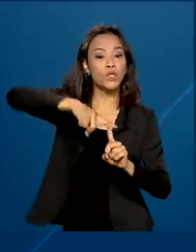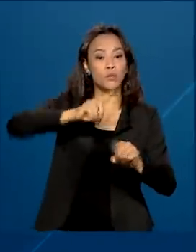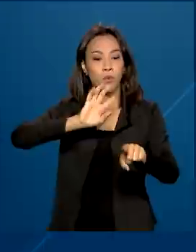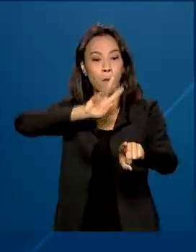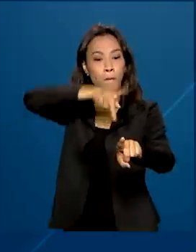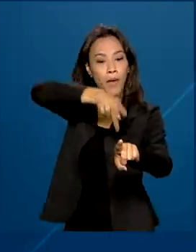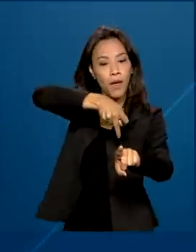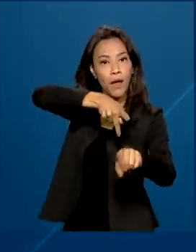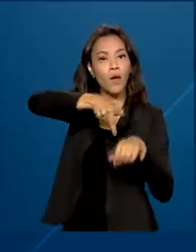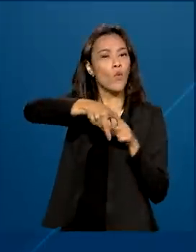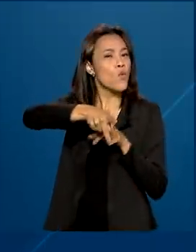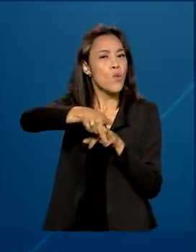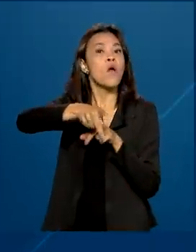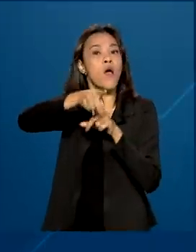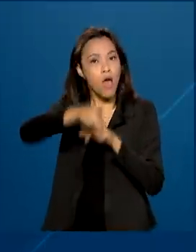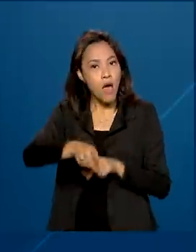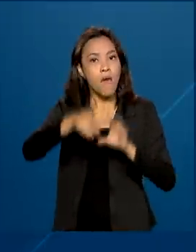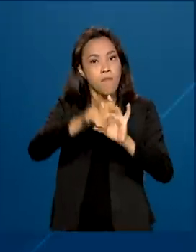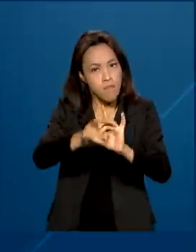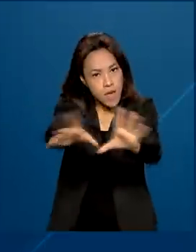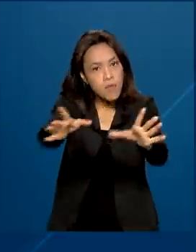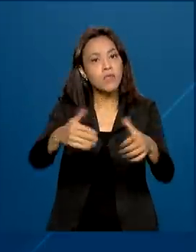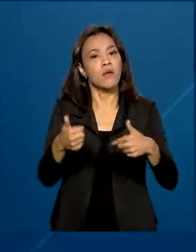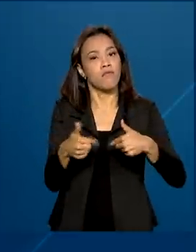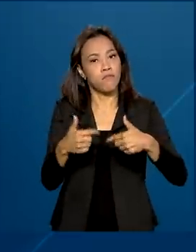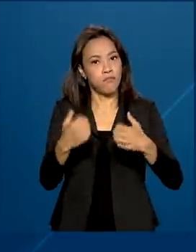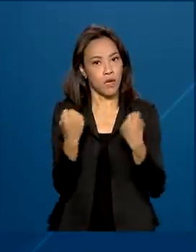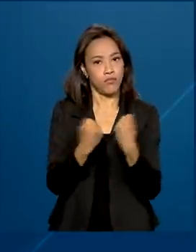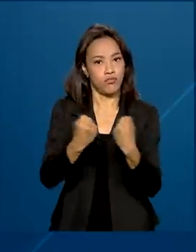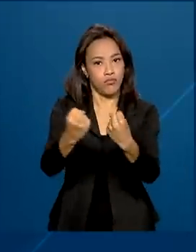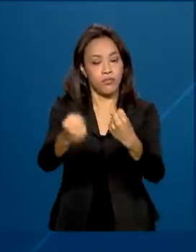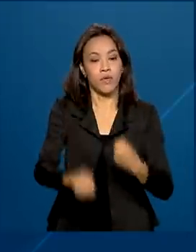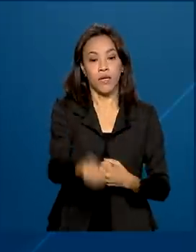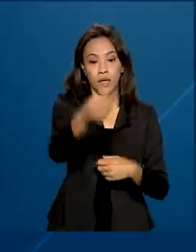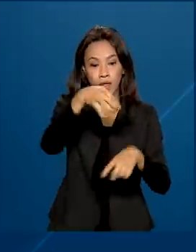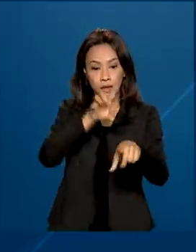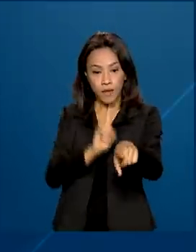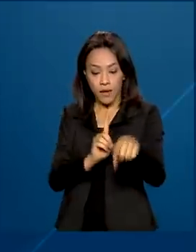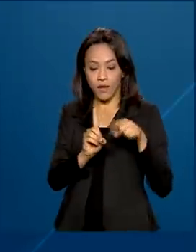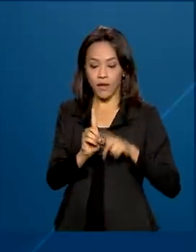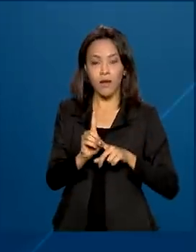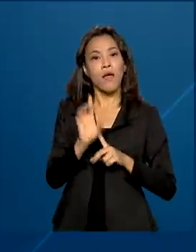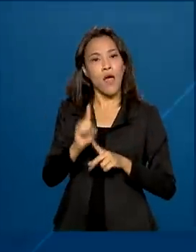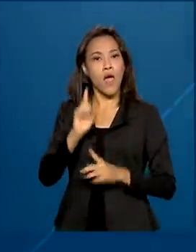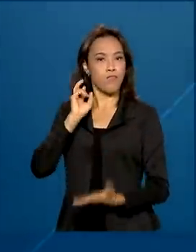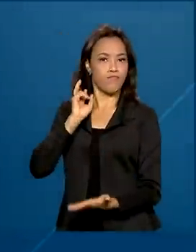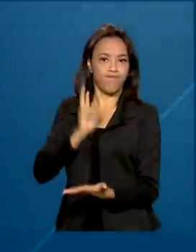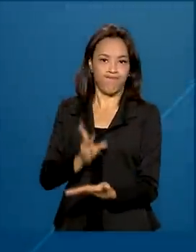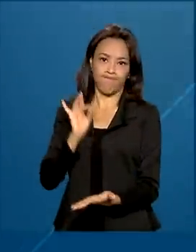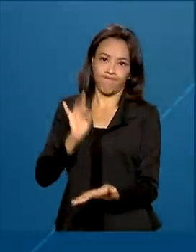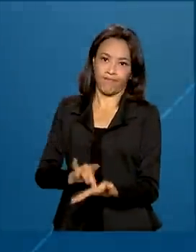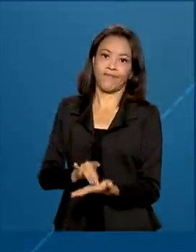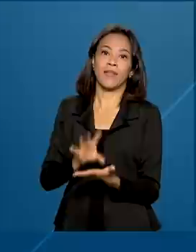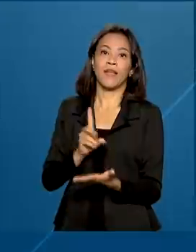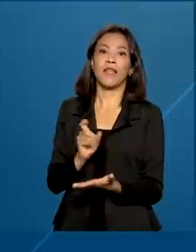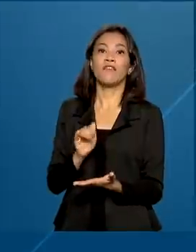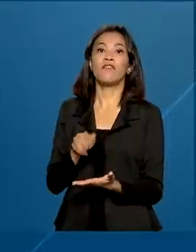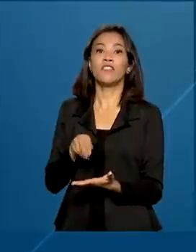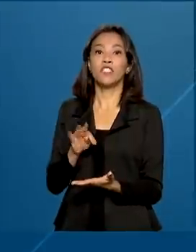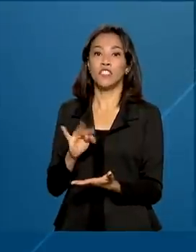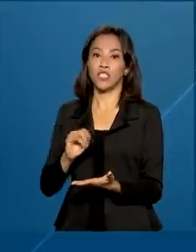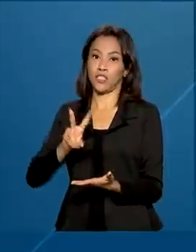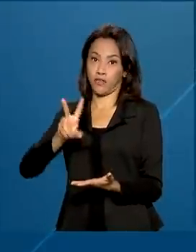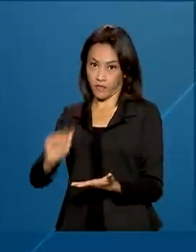apontando o que é uma permissão para dirigir. E a letra D, que indica que a CNH é definitiva. Na carteira vão